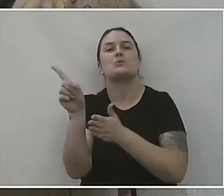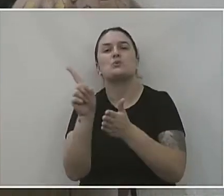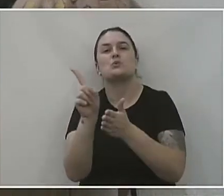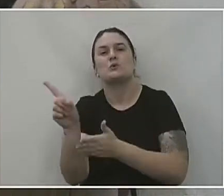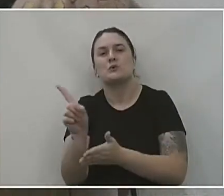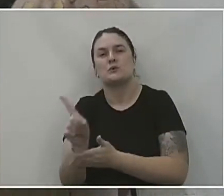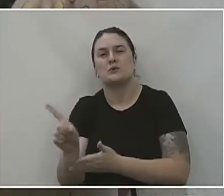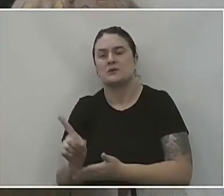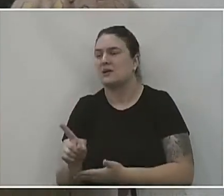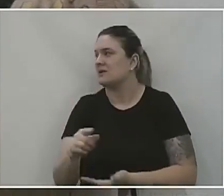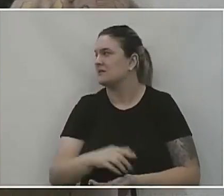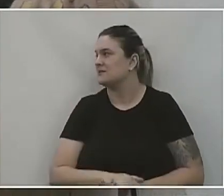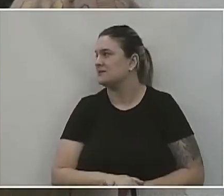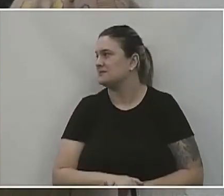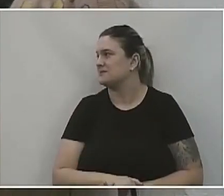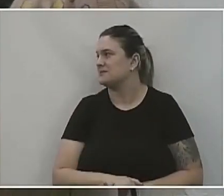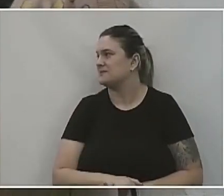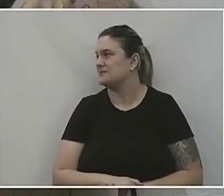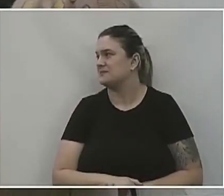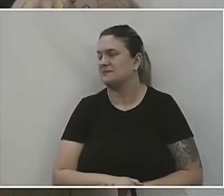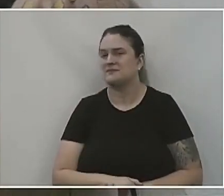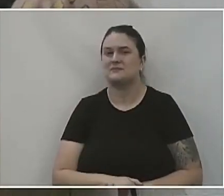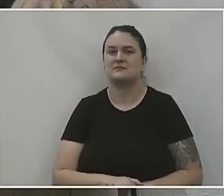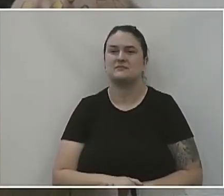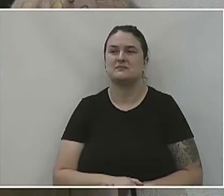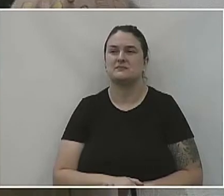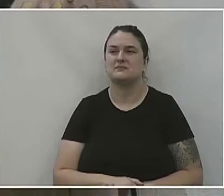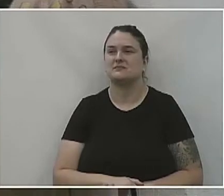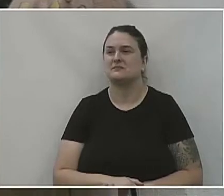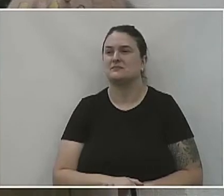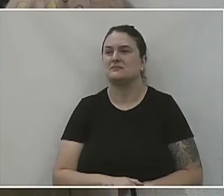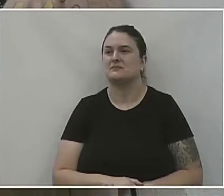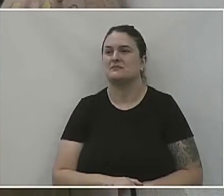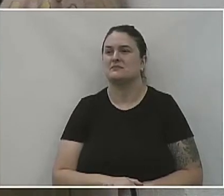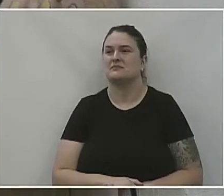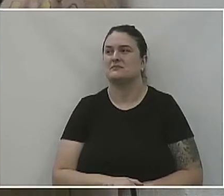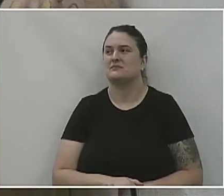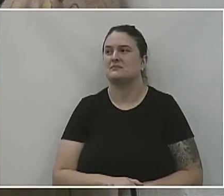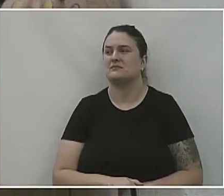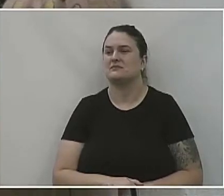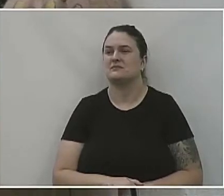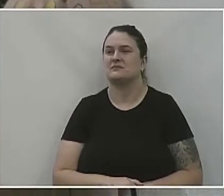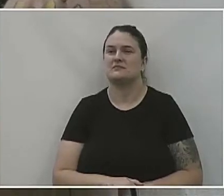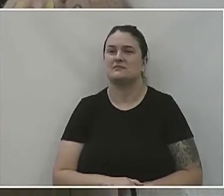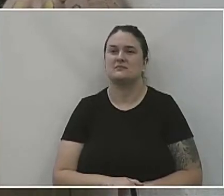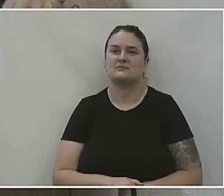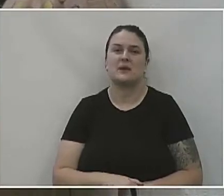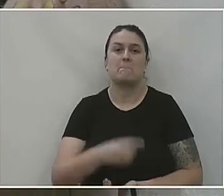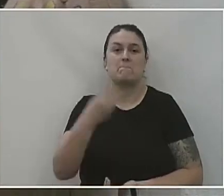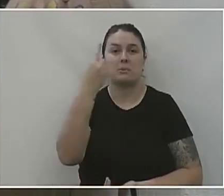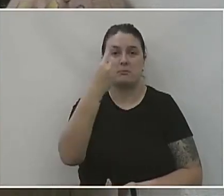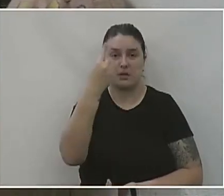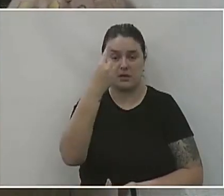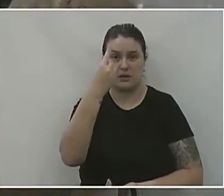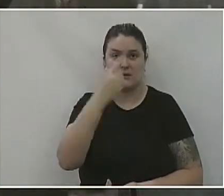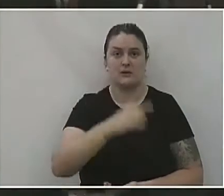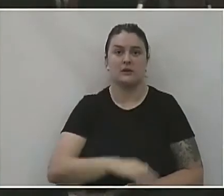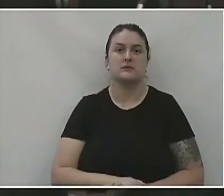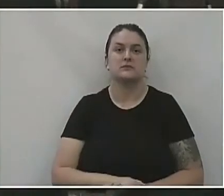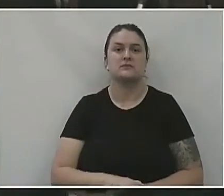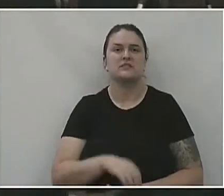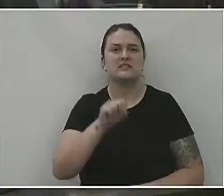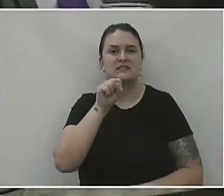pode brincar uma a uma para eu poder ir respondendo, por favor. sim, sem problema. Bom, a primeira, né,